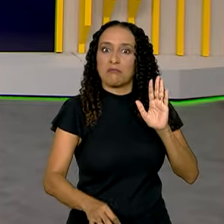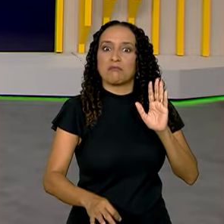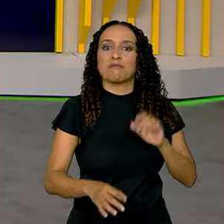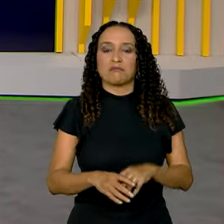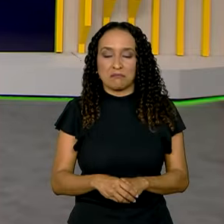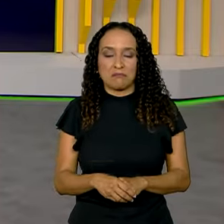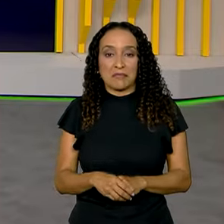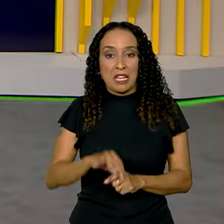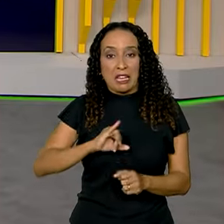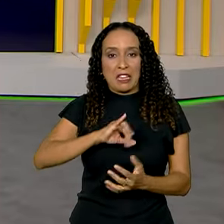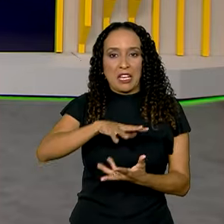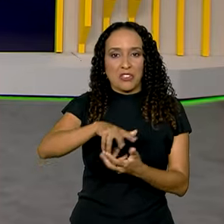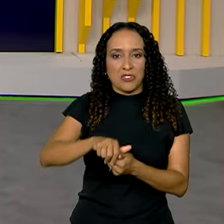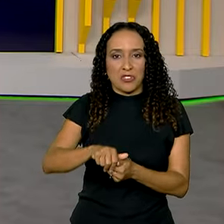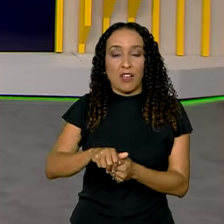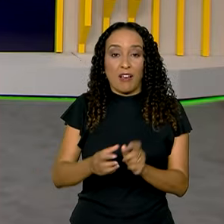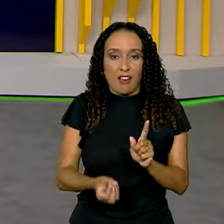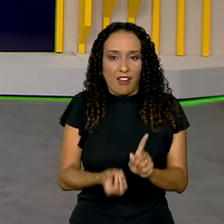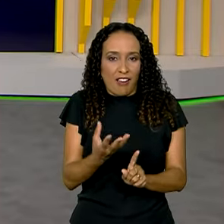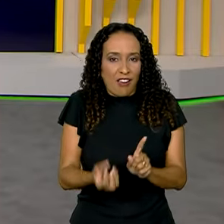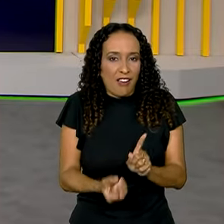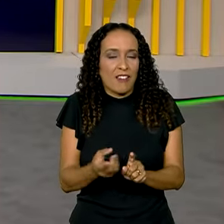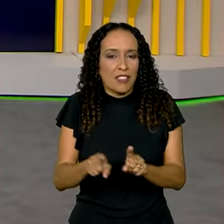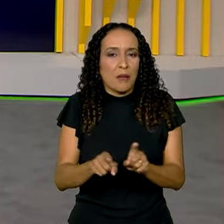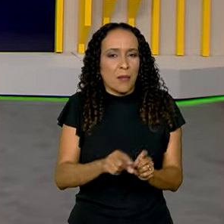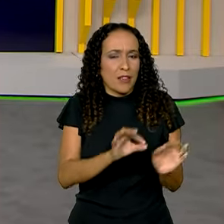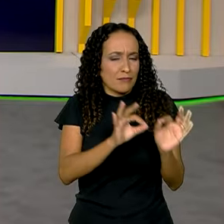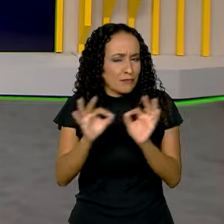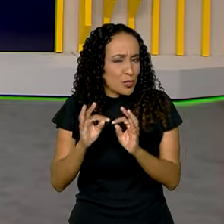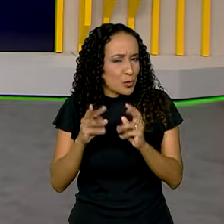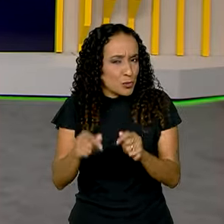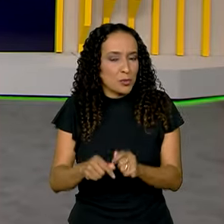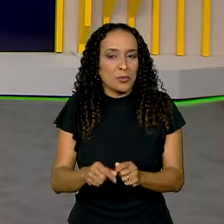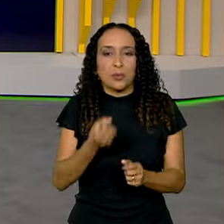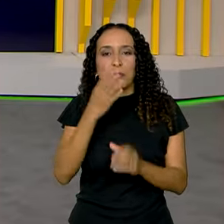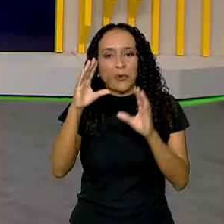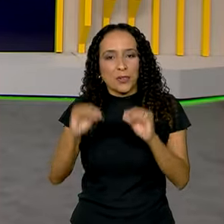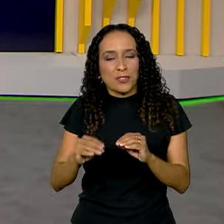desta agenda internacional e o Canal Gov aí na cobertura completa. Obrigado, boa noite para você.